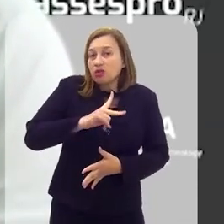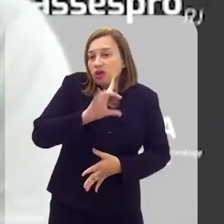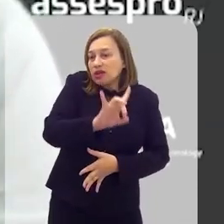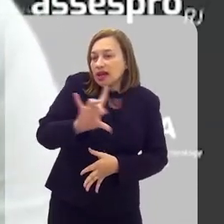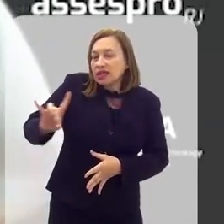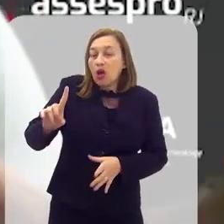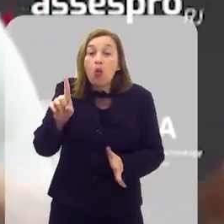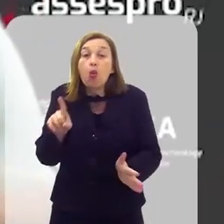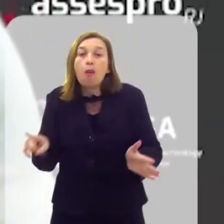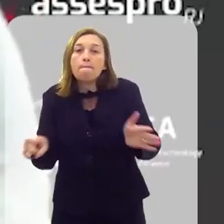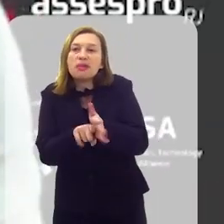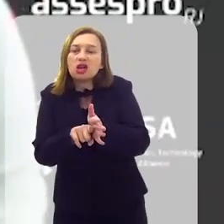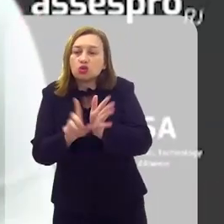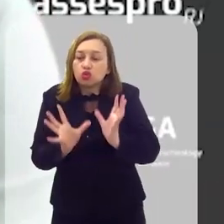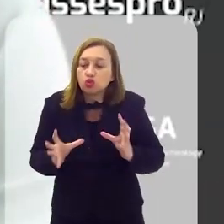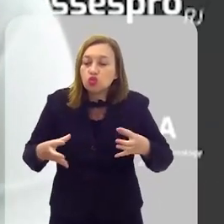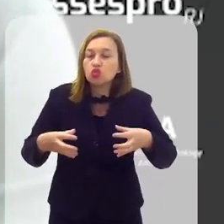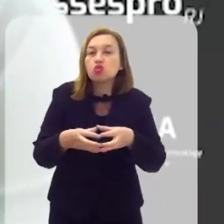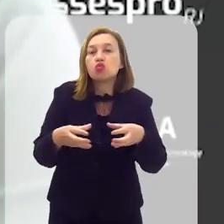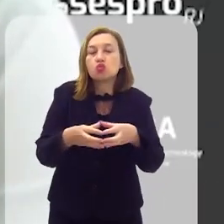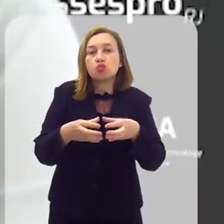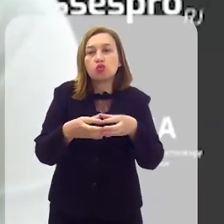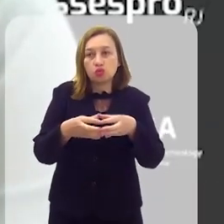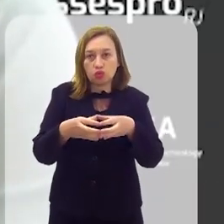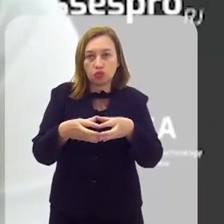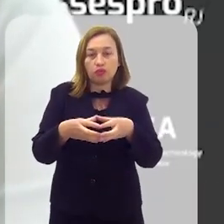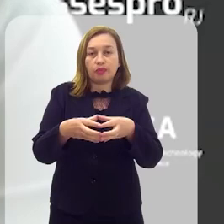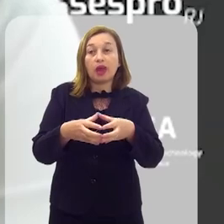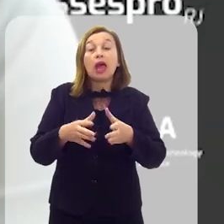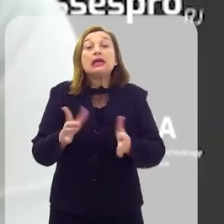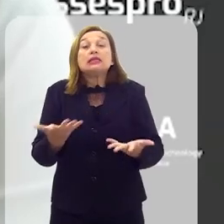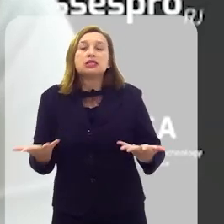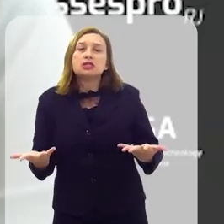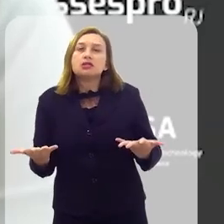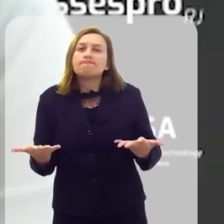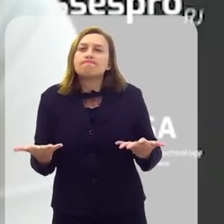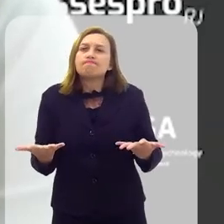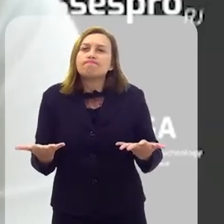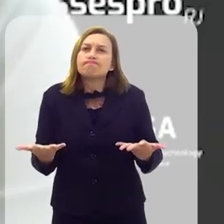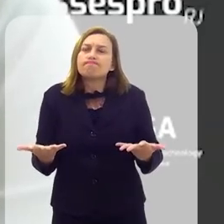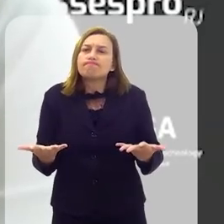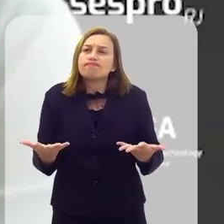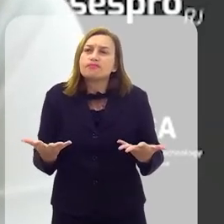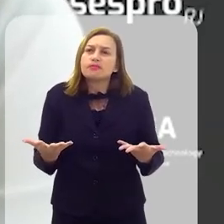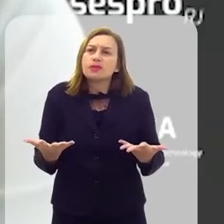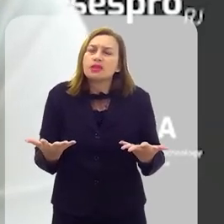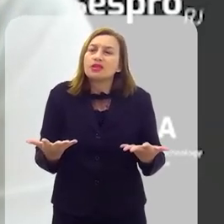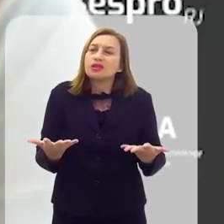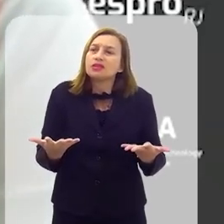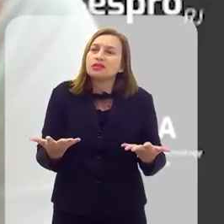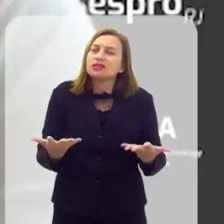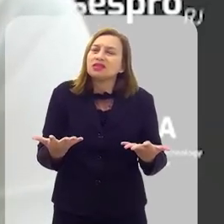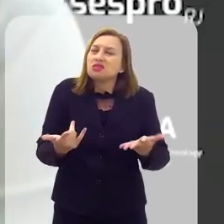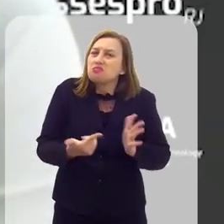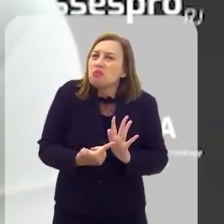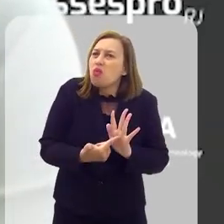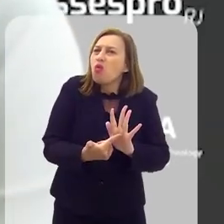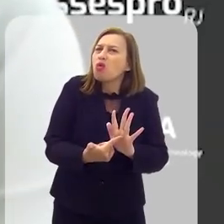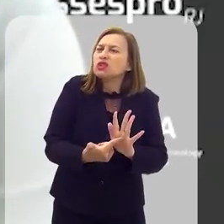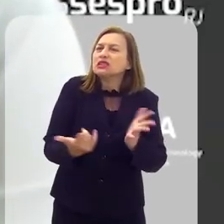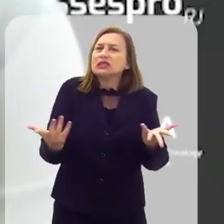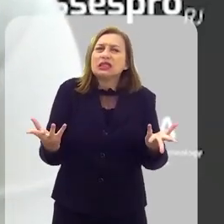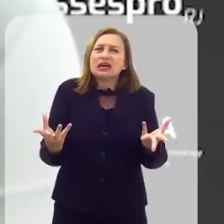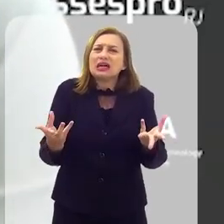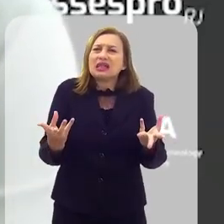pessoa, e menos o coletivismo, o colaborativismo. E isso é o que acaba dando a